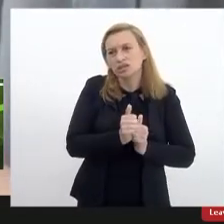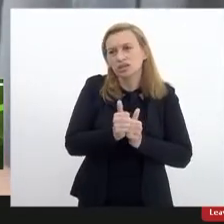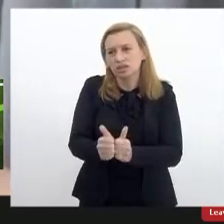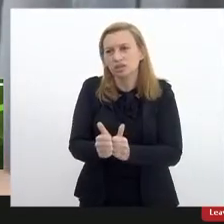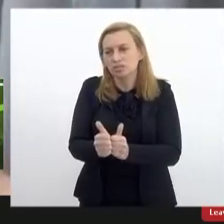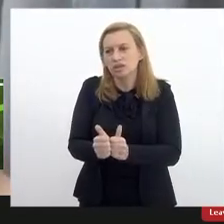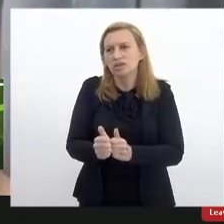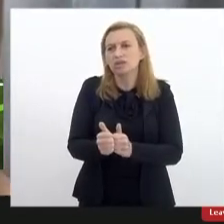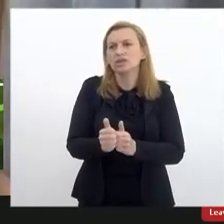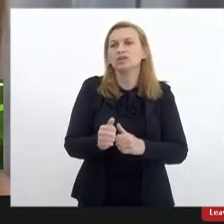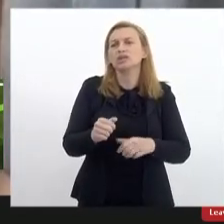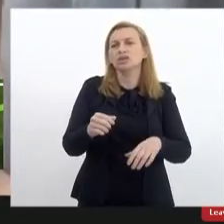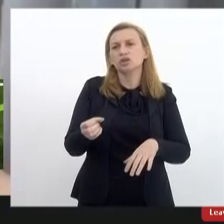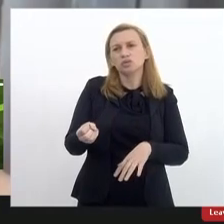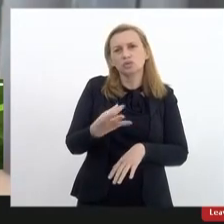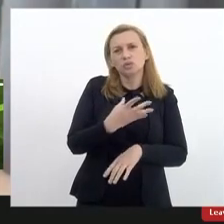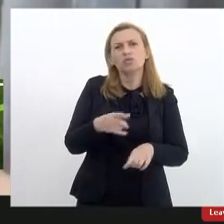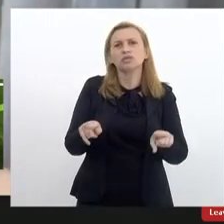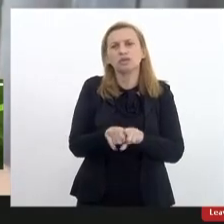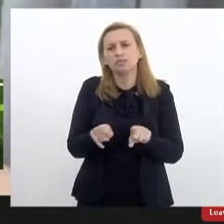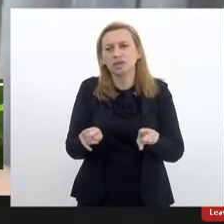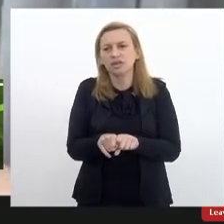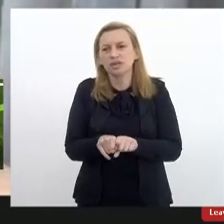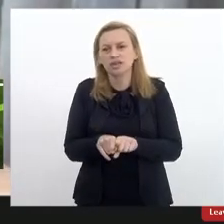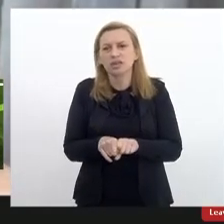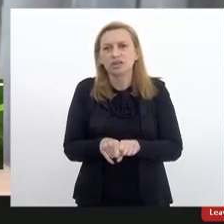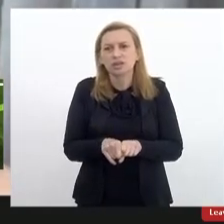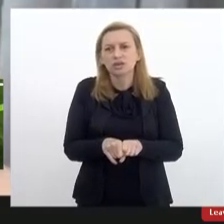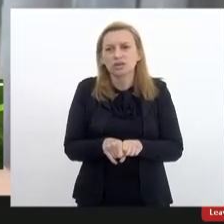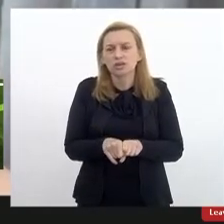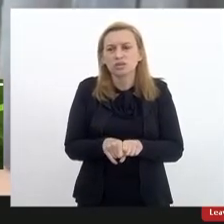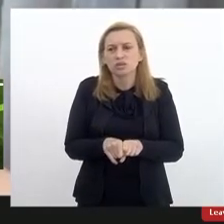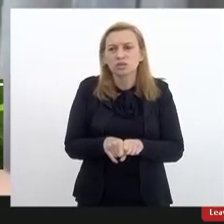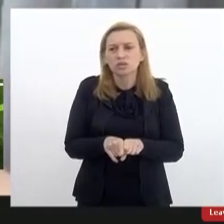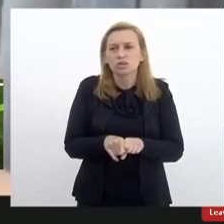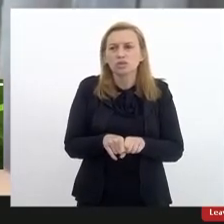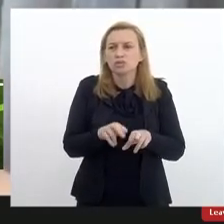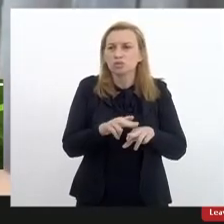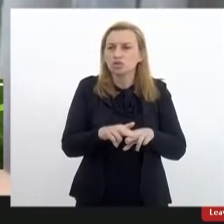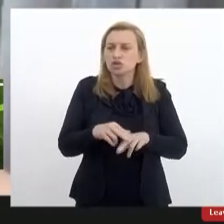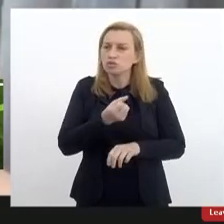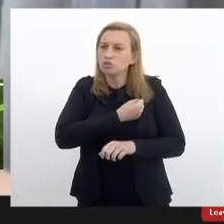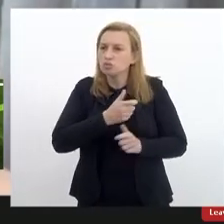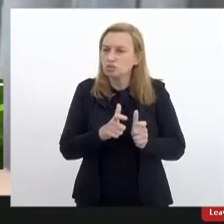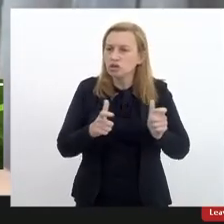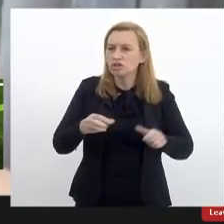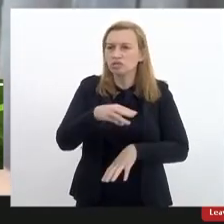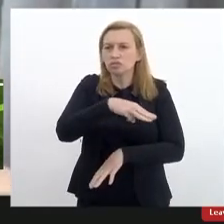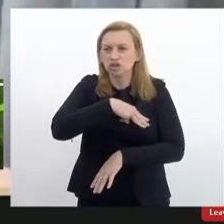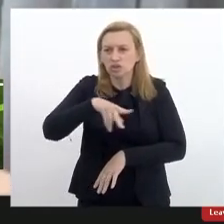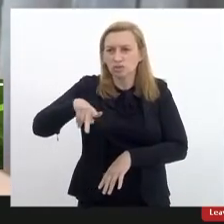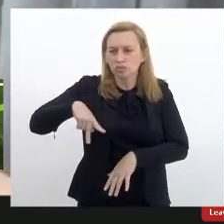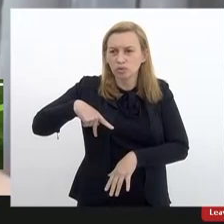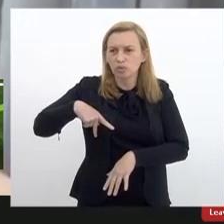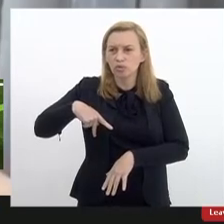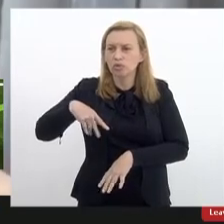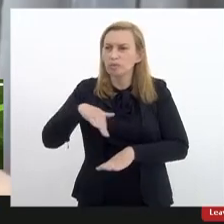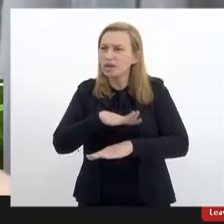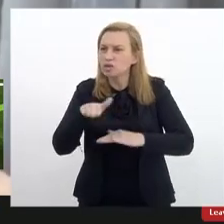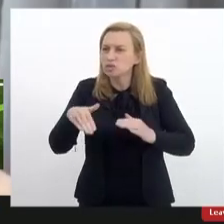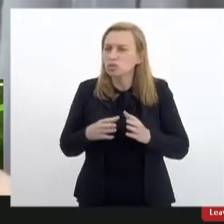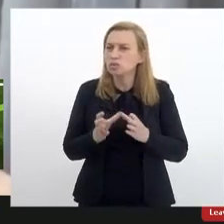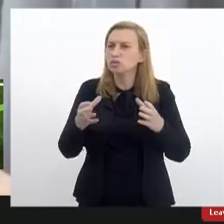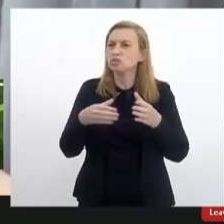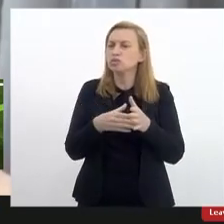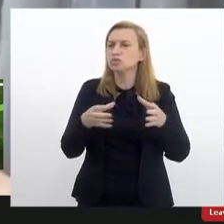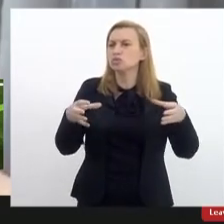mais recentemente também em função de uma demanda do Ministério Público que para toda comissão